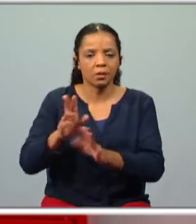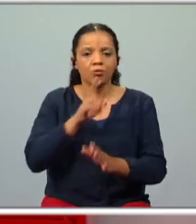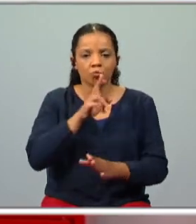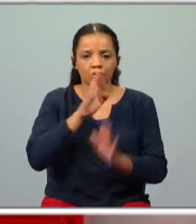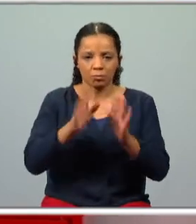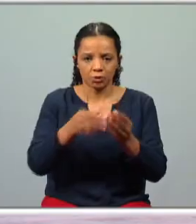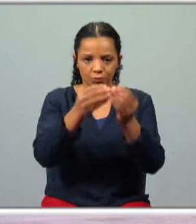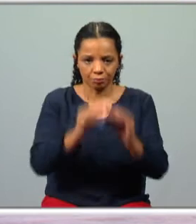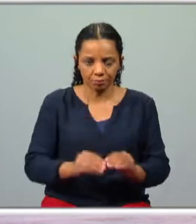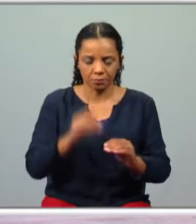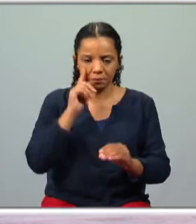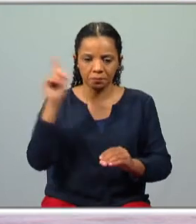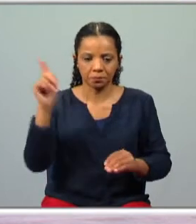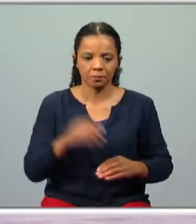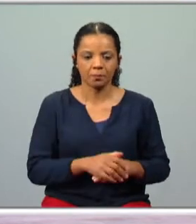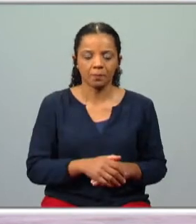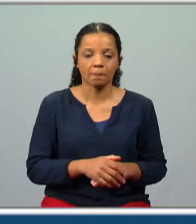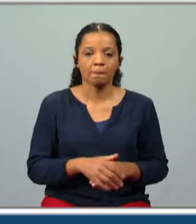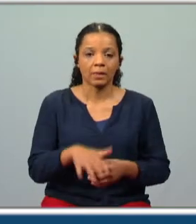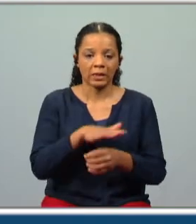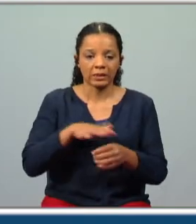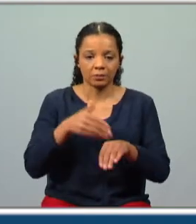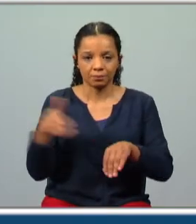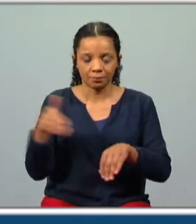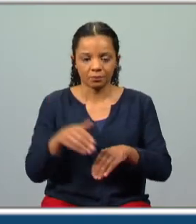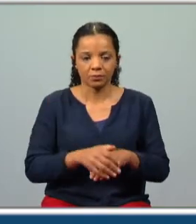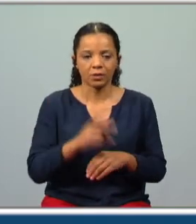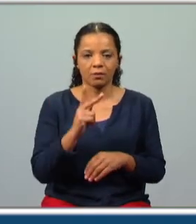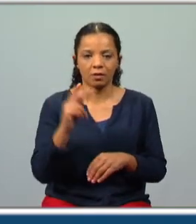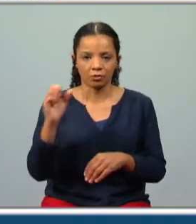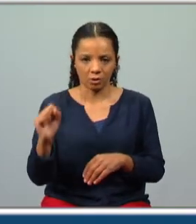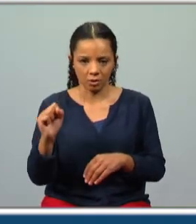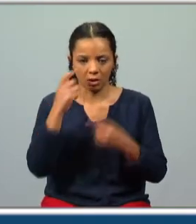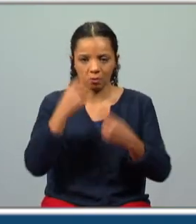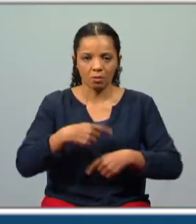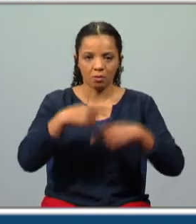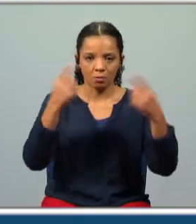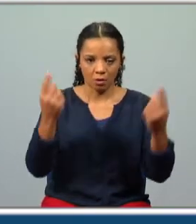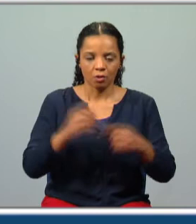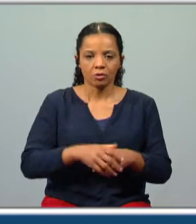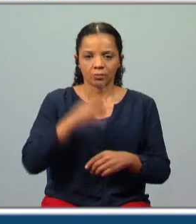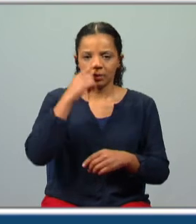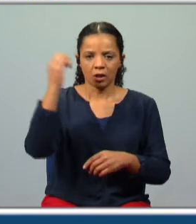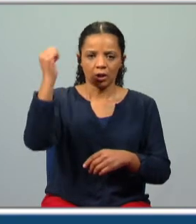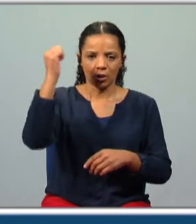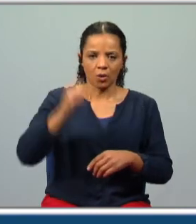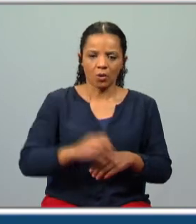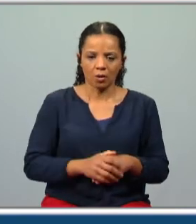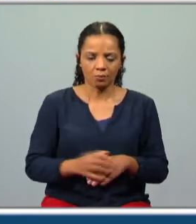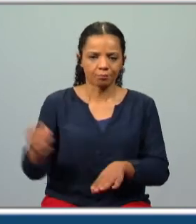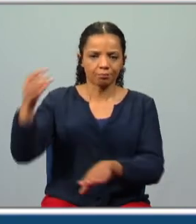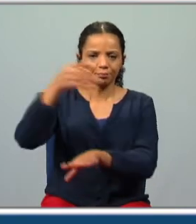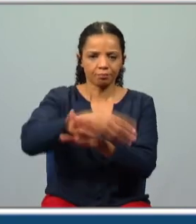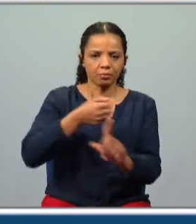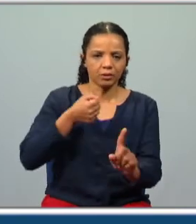resposta então vamos lá neste episódio a armada de Vasco da Gama mostrando o notável heroísmo supera o complicado